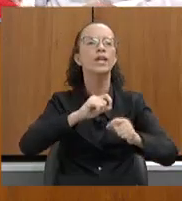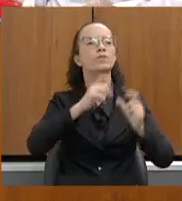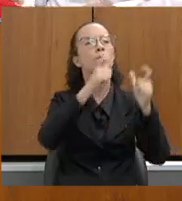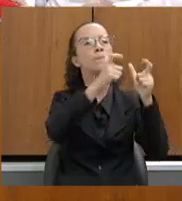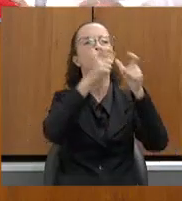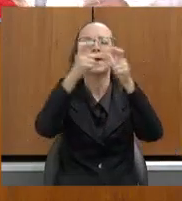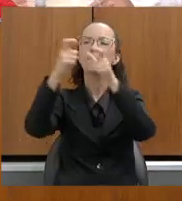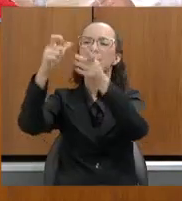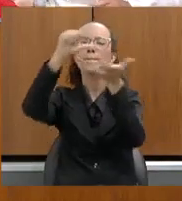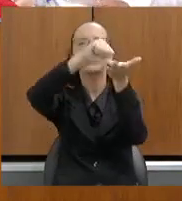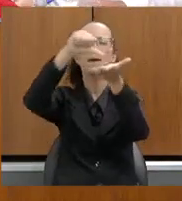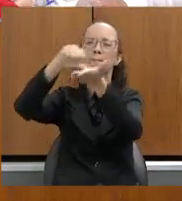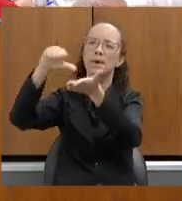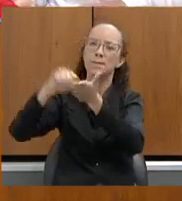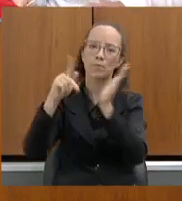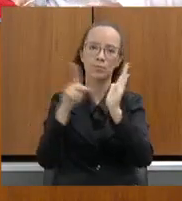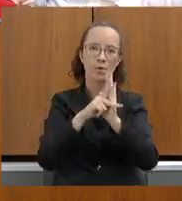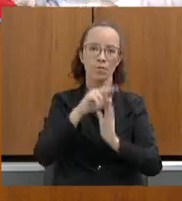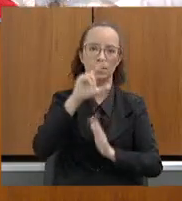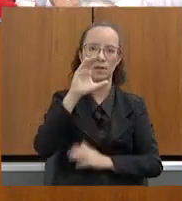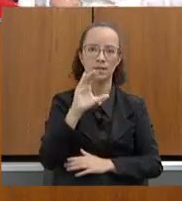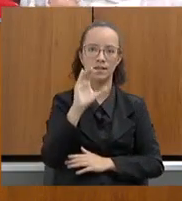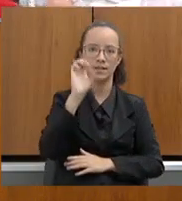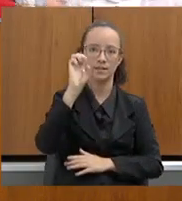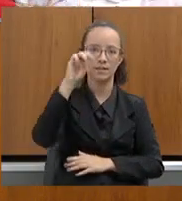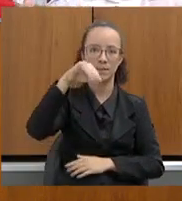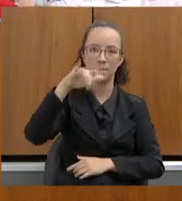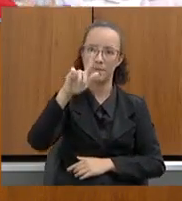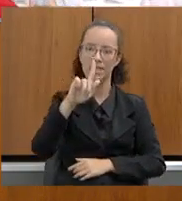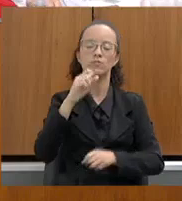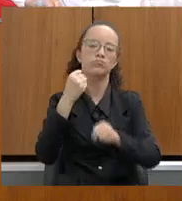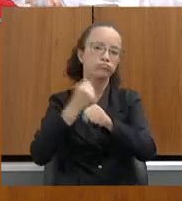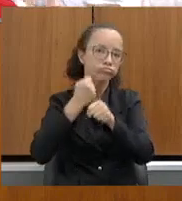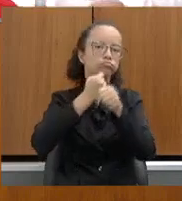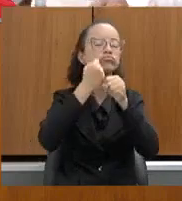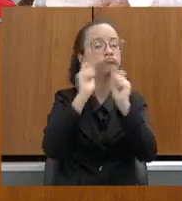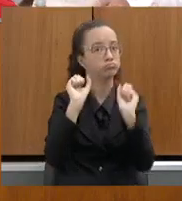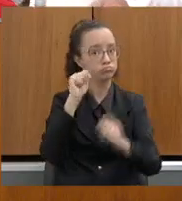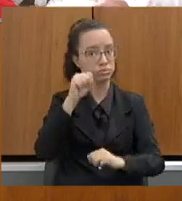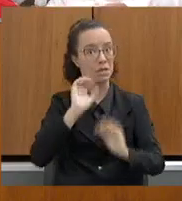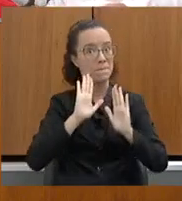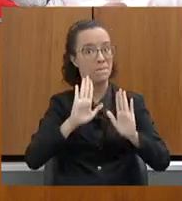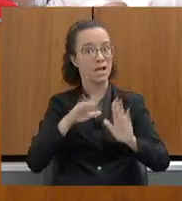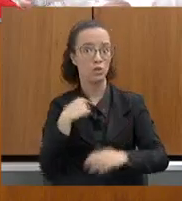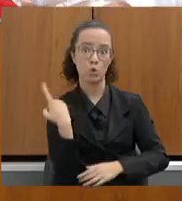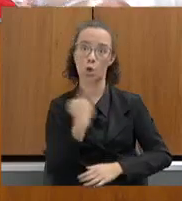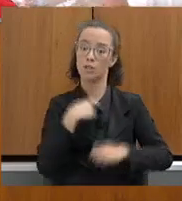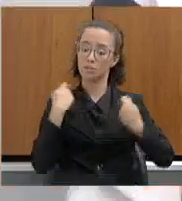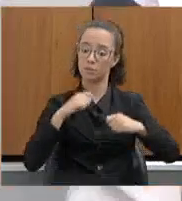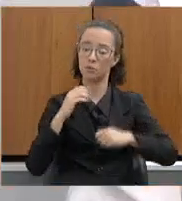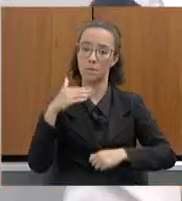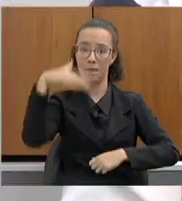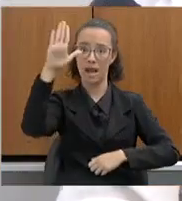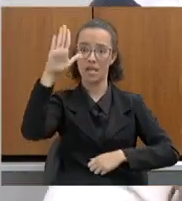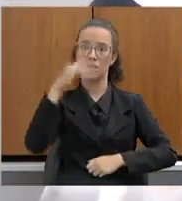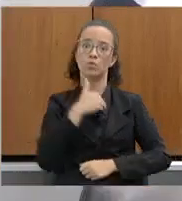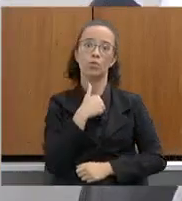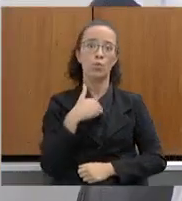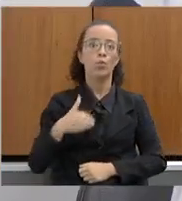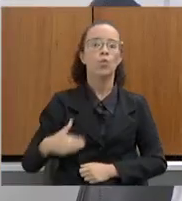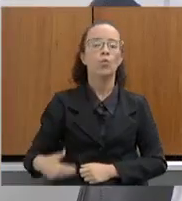que a CEMIG está construindo, mas precisamos de mais. No governo